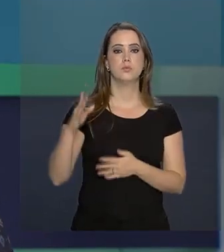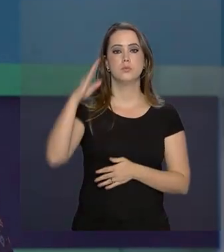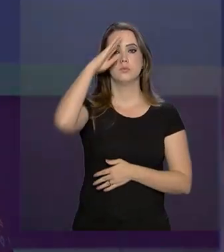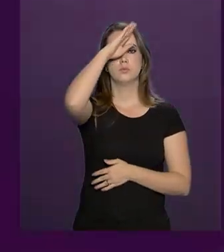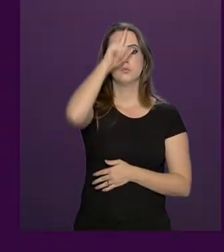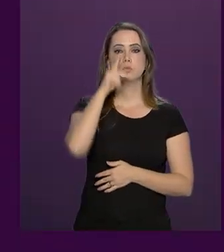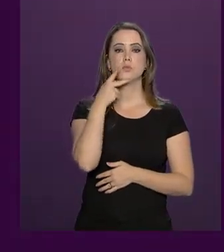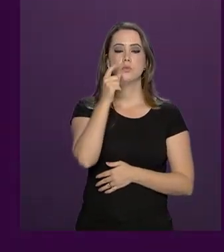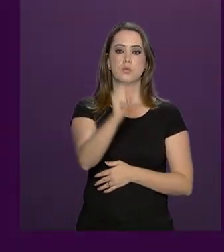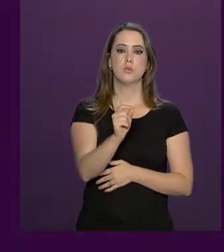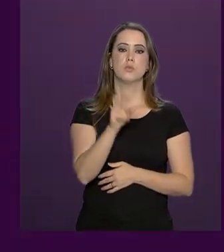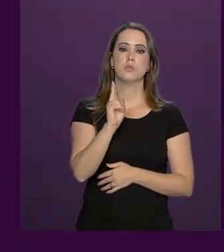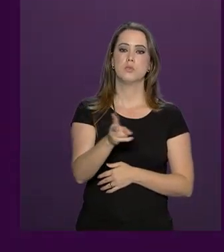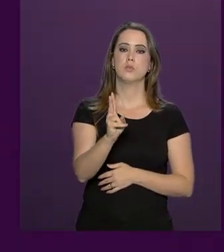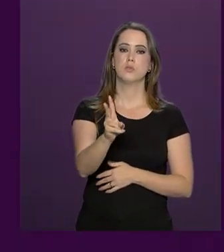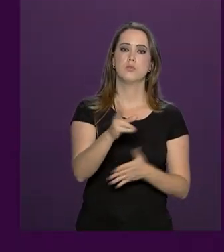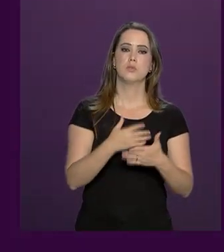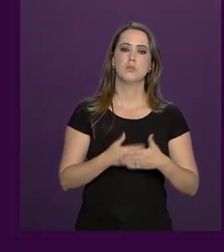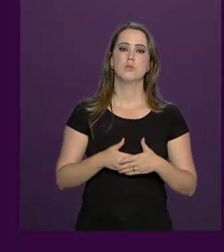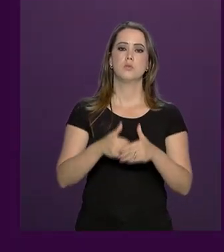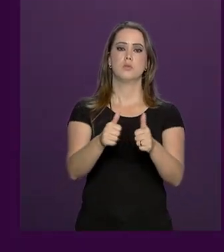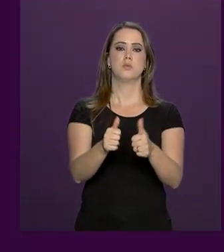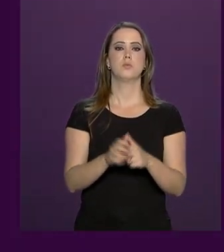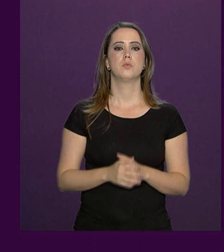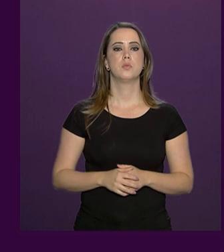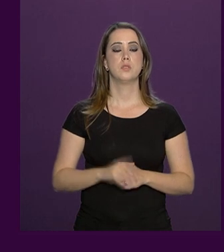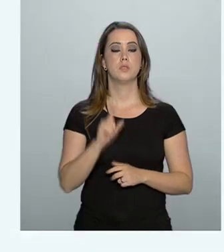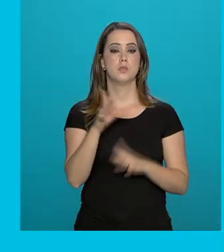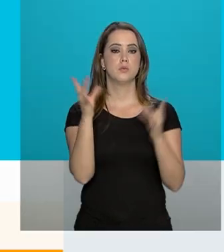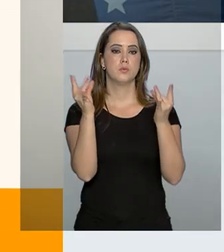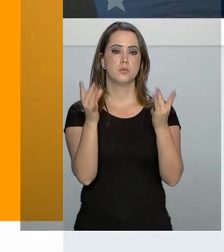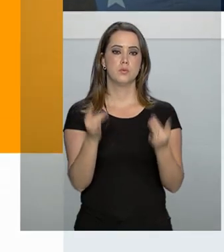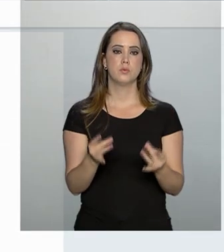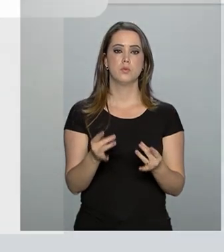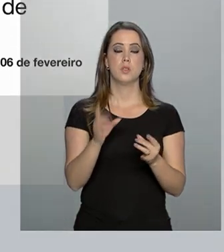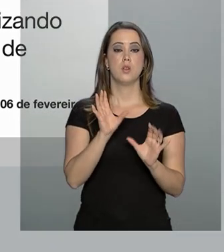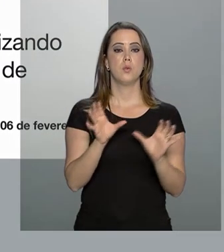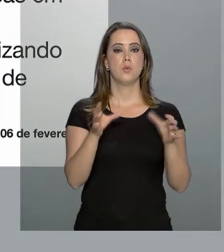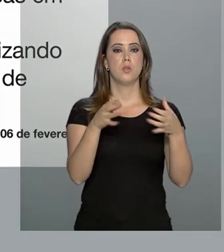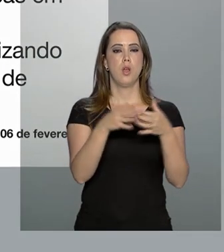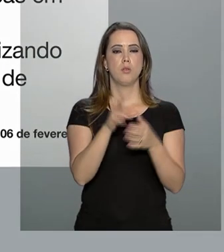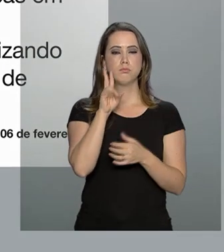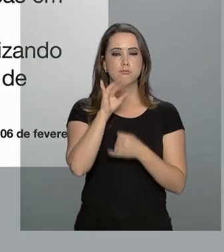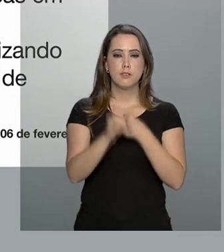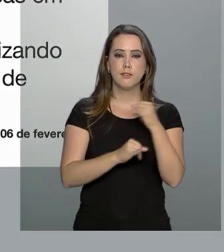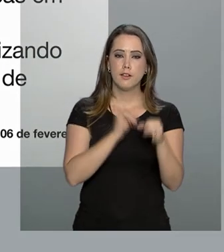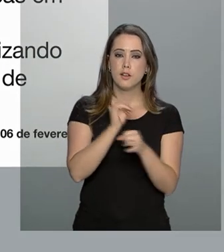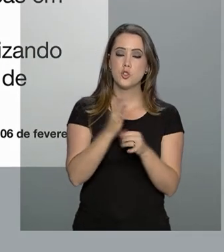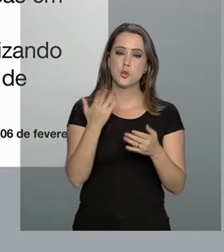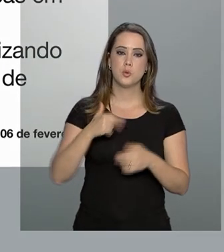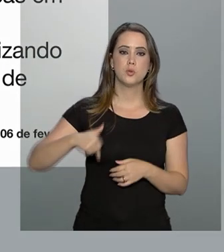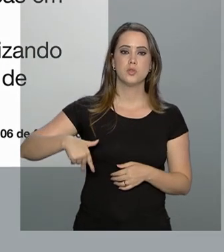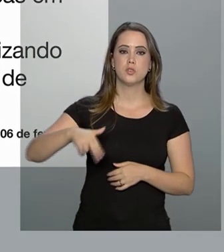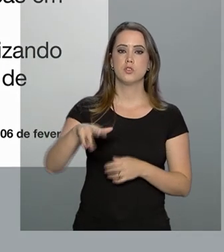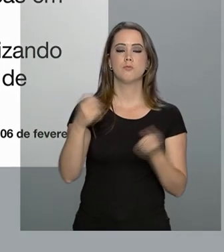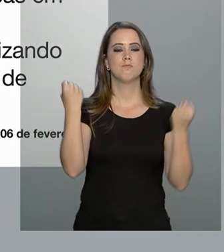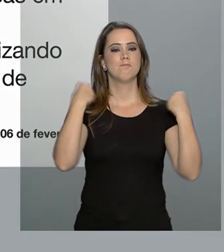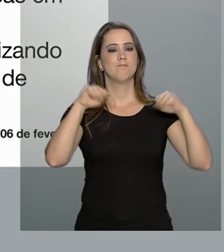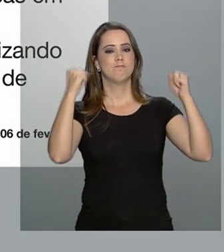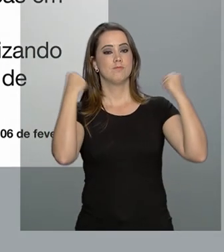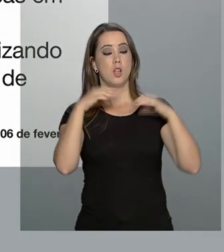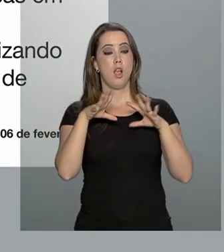presidente Jair Bolsonaro disse que está cada dia melhor. Ele contou aos internautas que hoje caminhou, fez